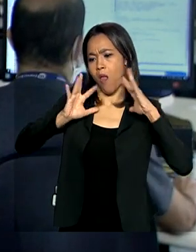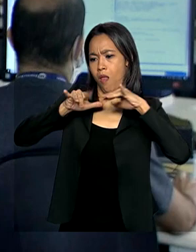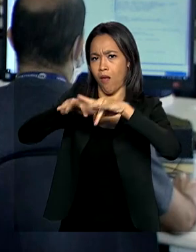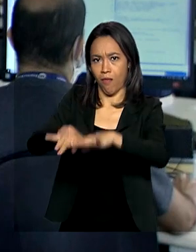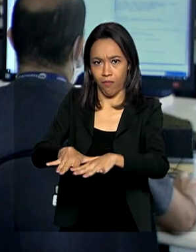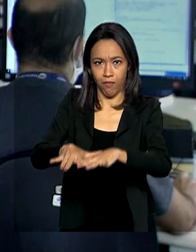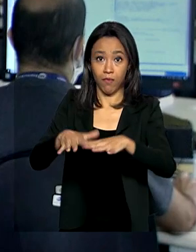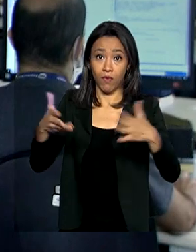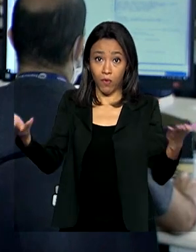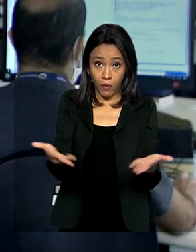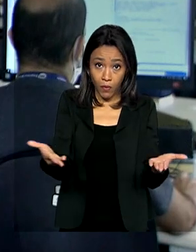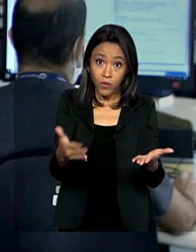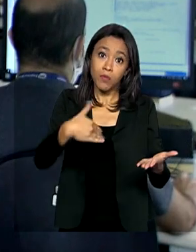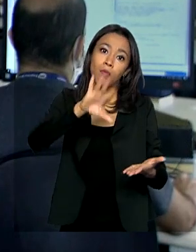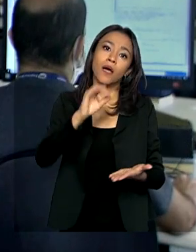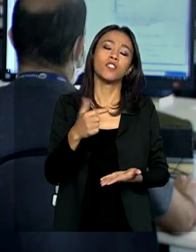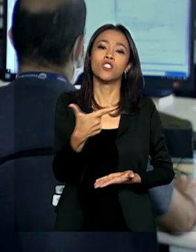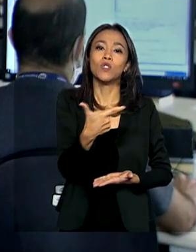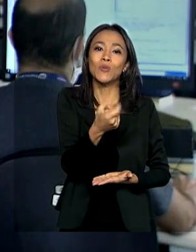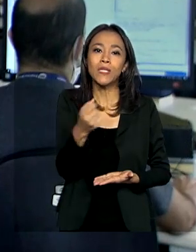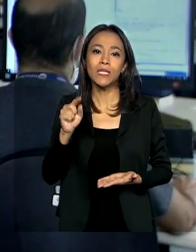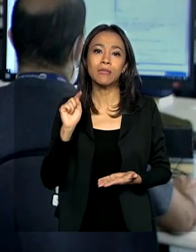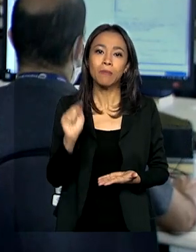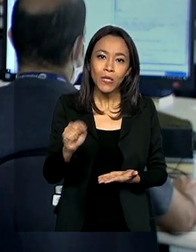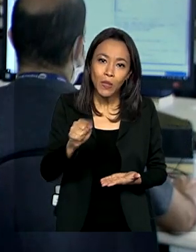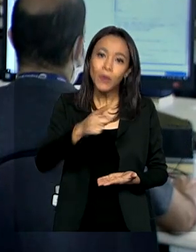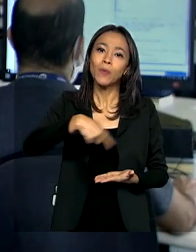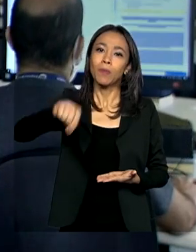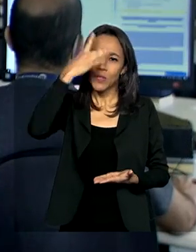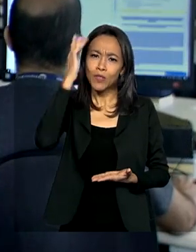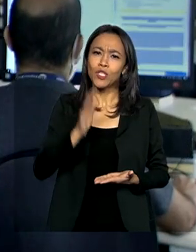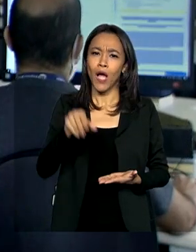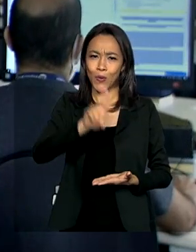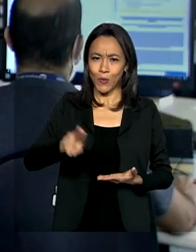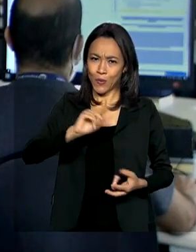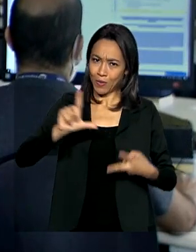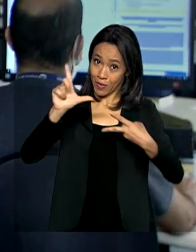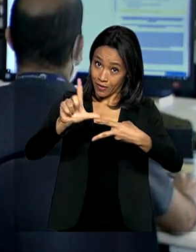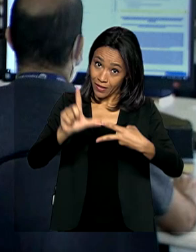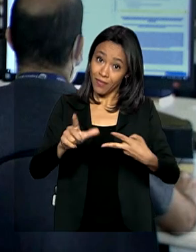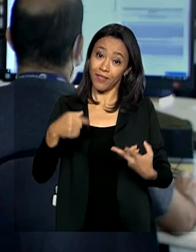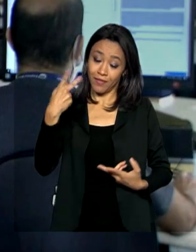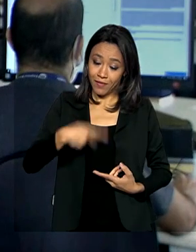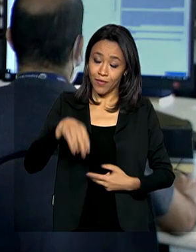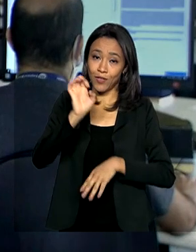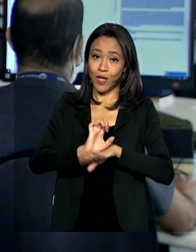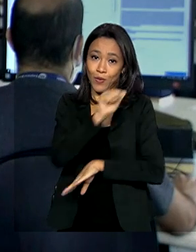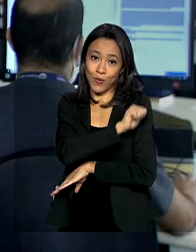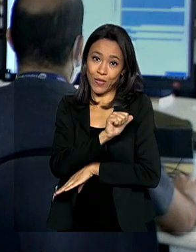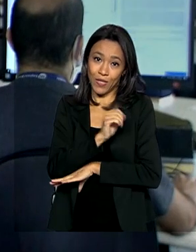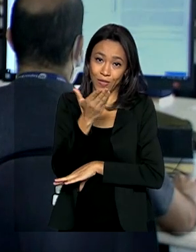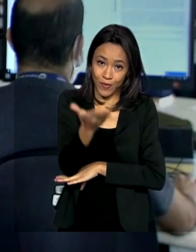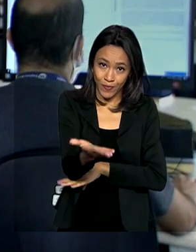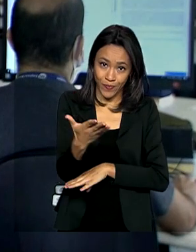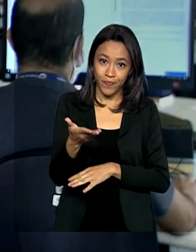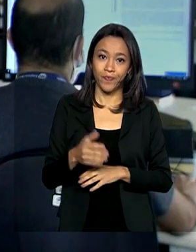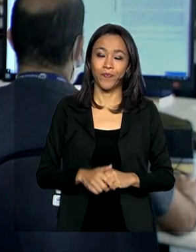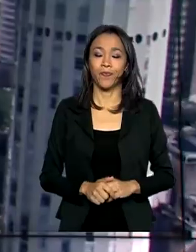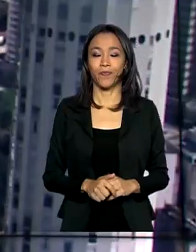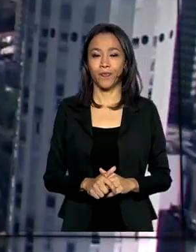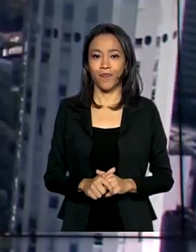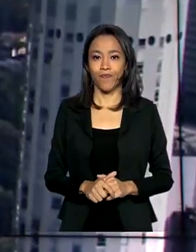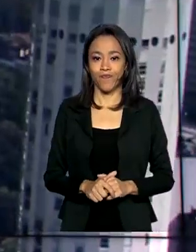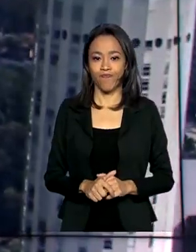Hoje, mais de 200 mil brasileiros já usam o passe livre. Do Rio de Janeiro, Cláudia Boiunga para o governo Agora.